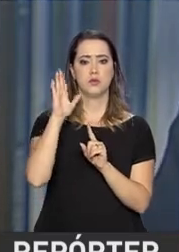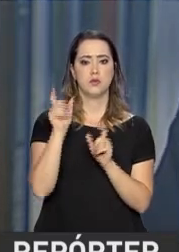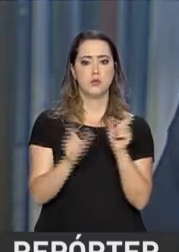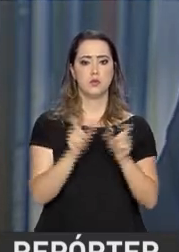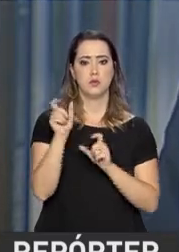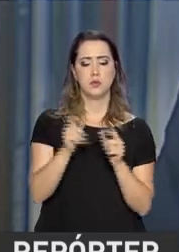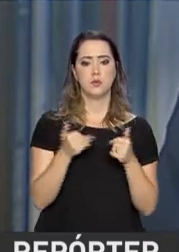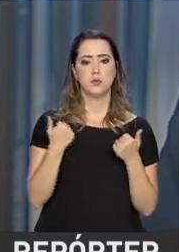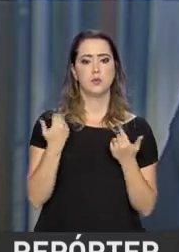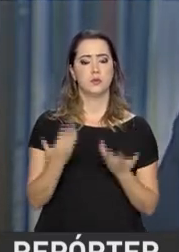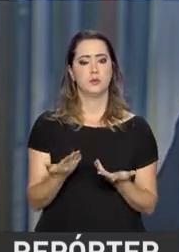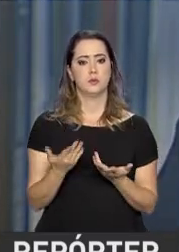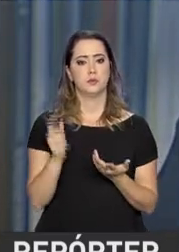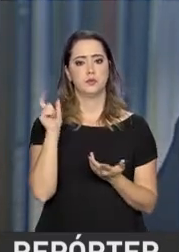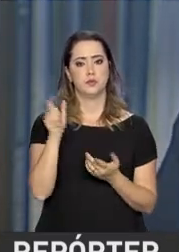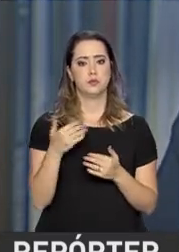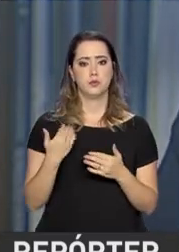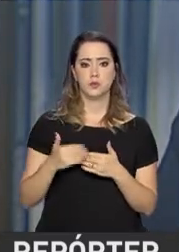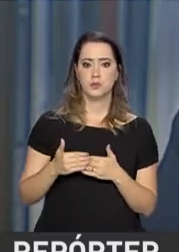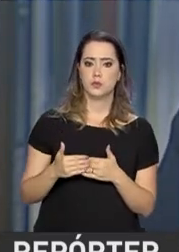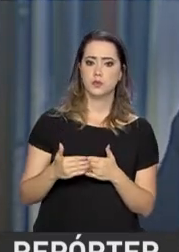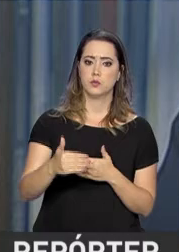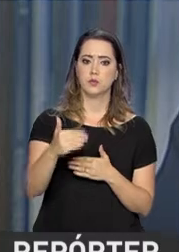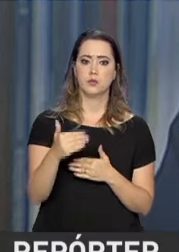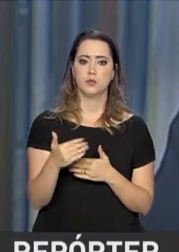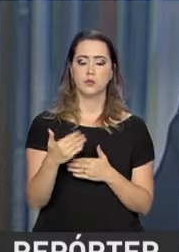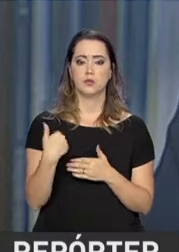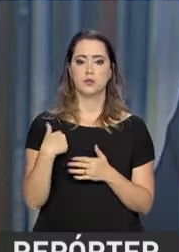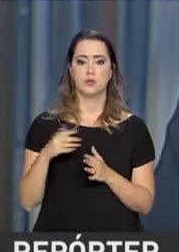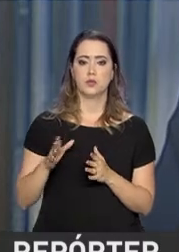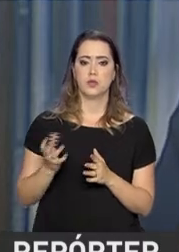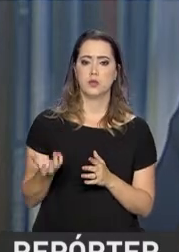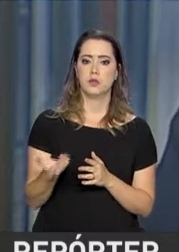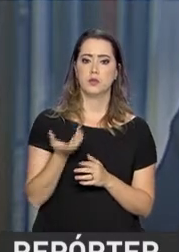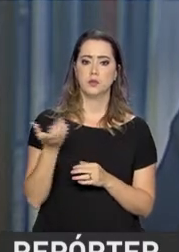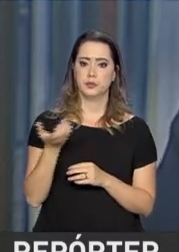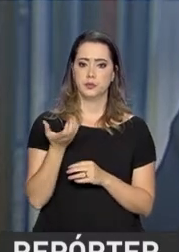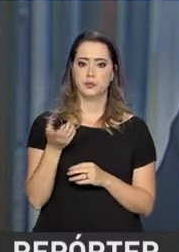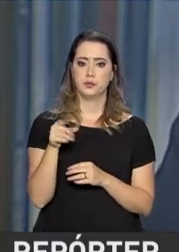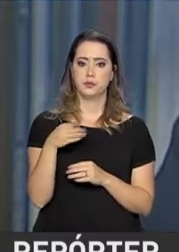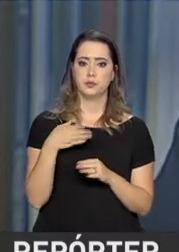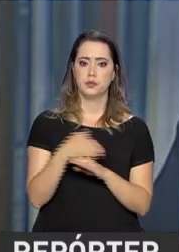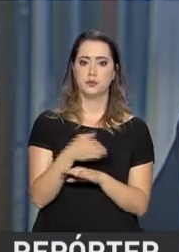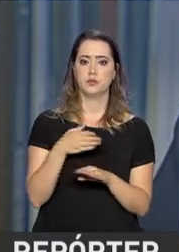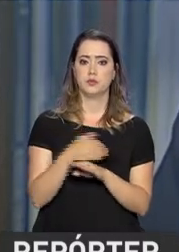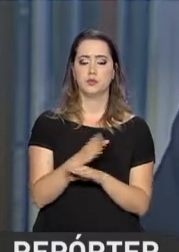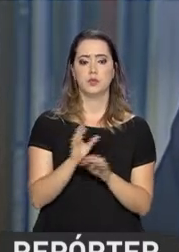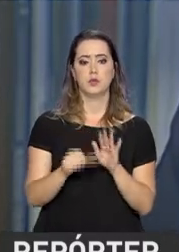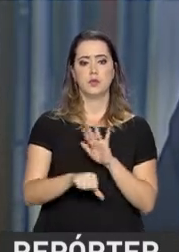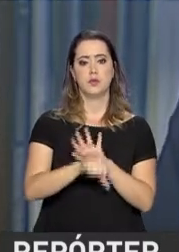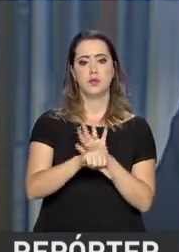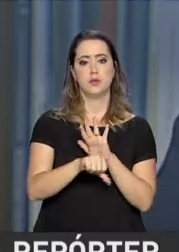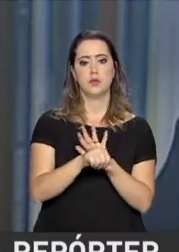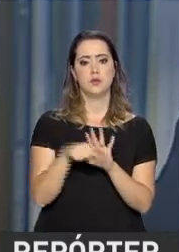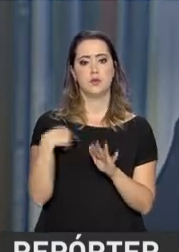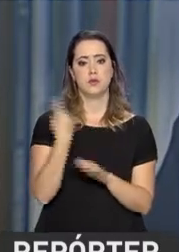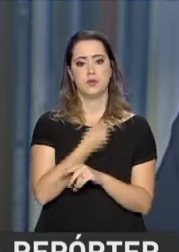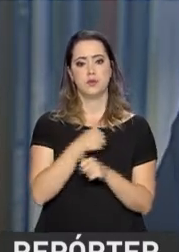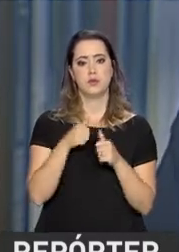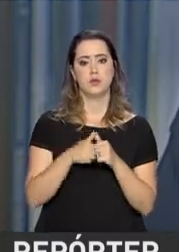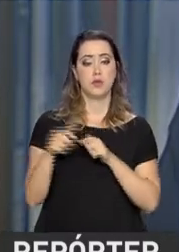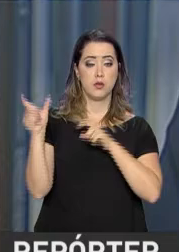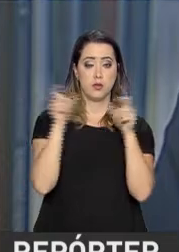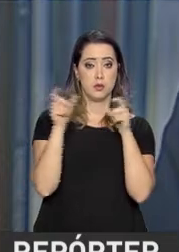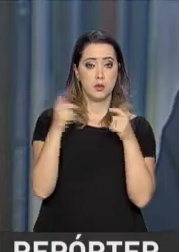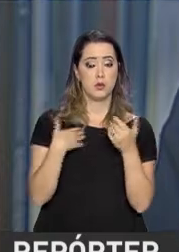essas pessoas que permanecem insistindo nessa modalidade de crime, de que nós estamos